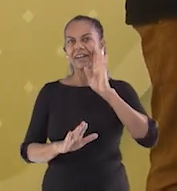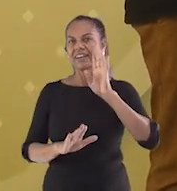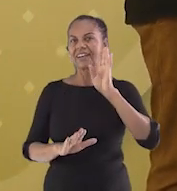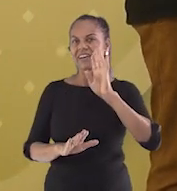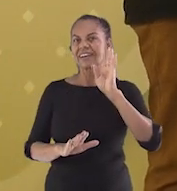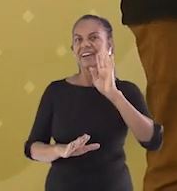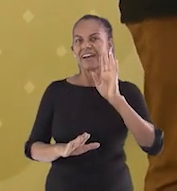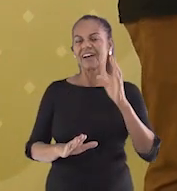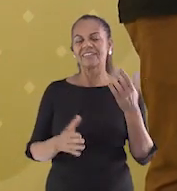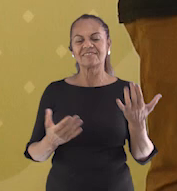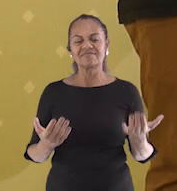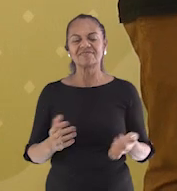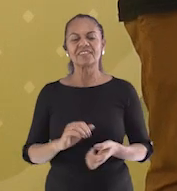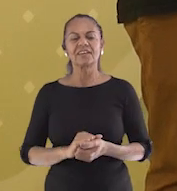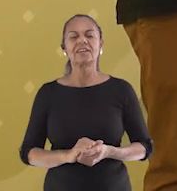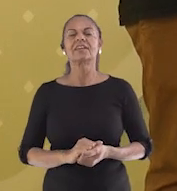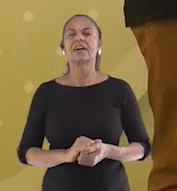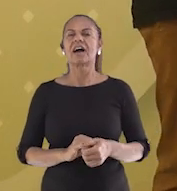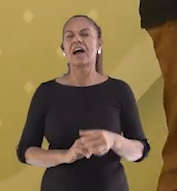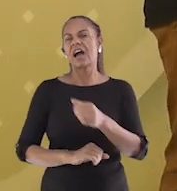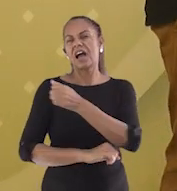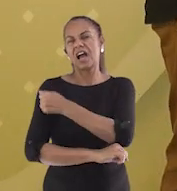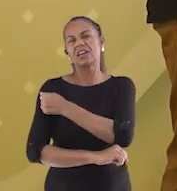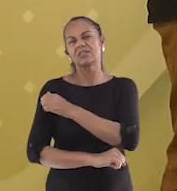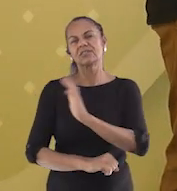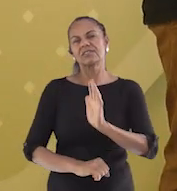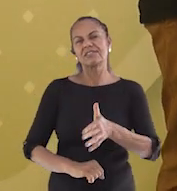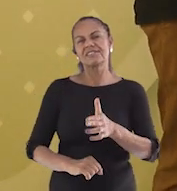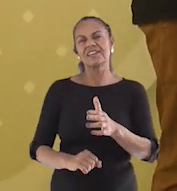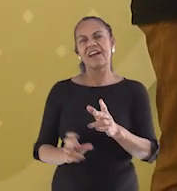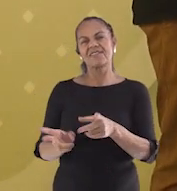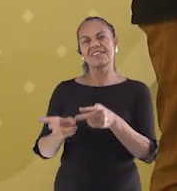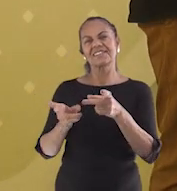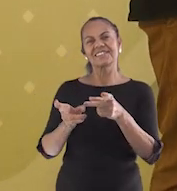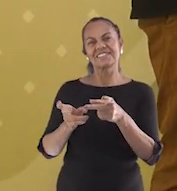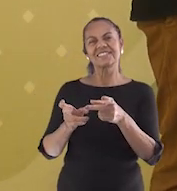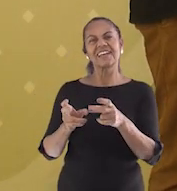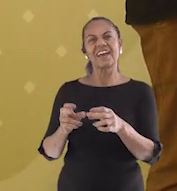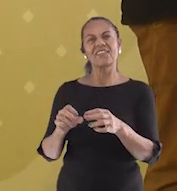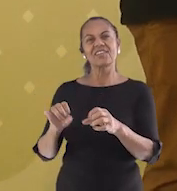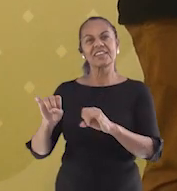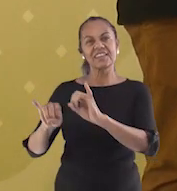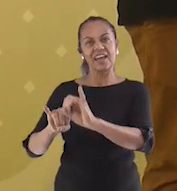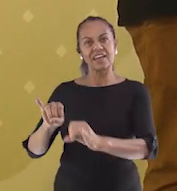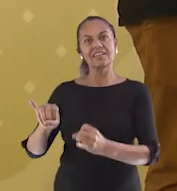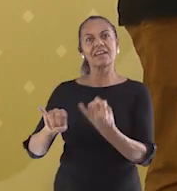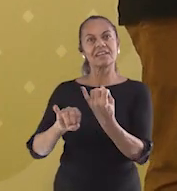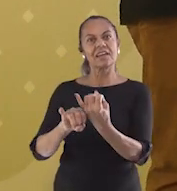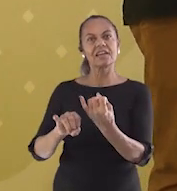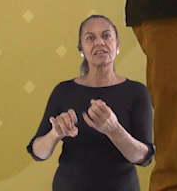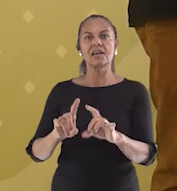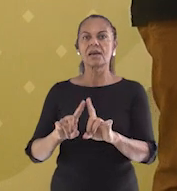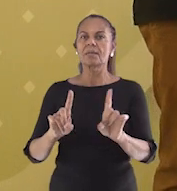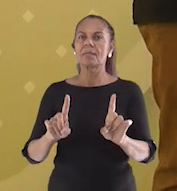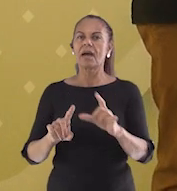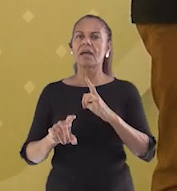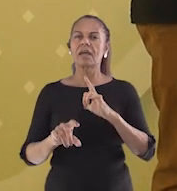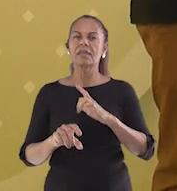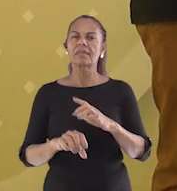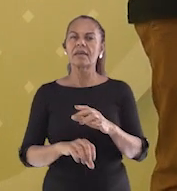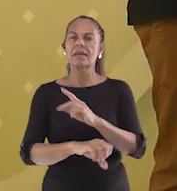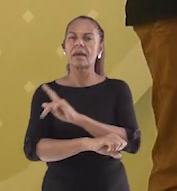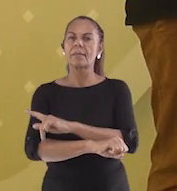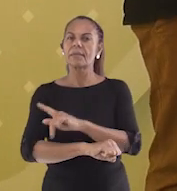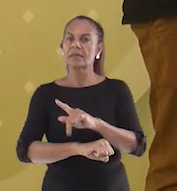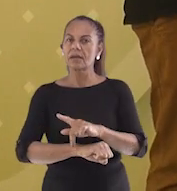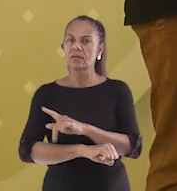nossos alunos veem na internet, só que com uma proposta mais pedagógica, uma coisinha mais fechada ali, tentando trazer informações educacionais.